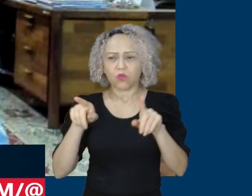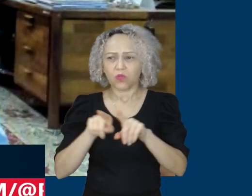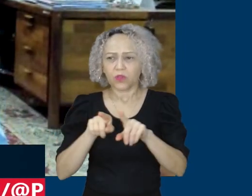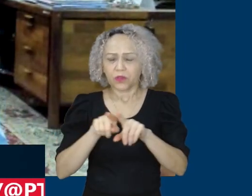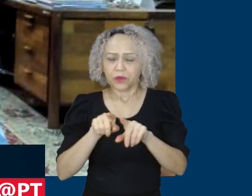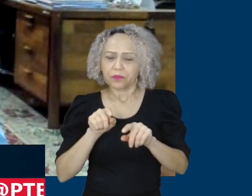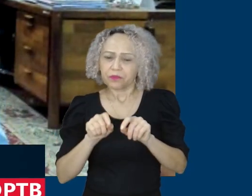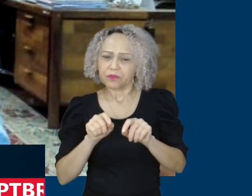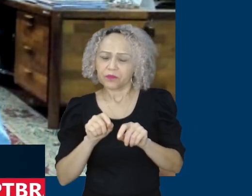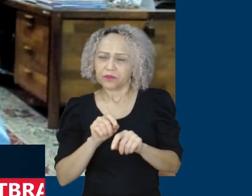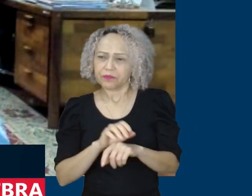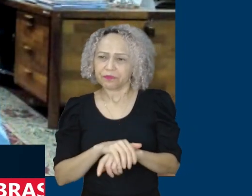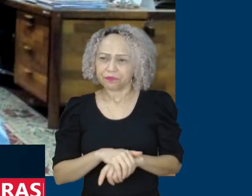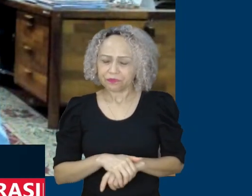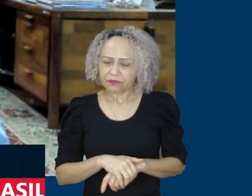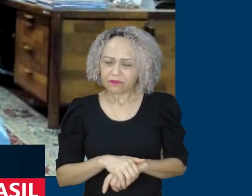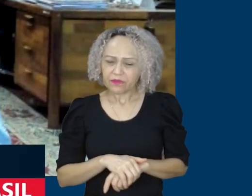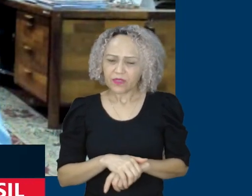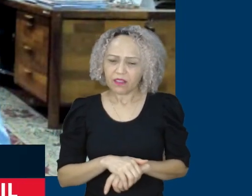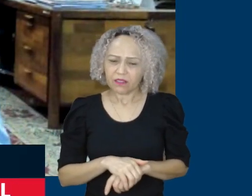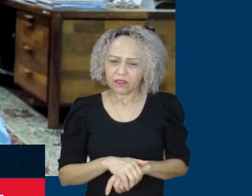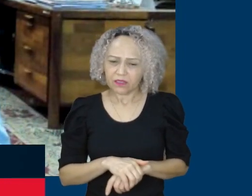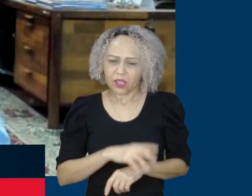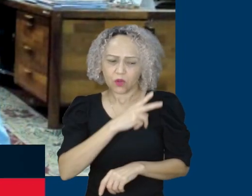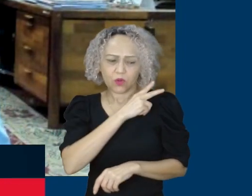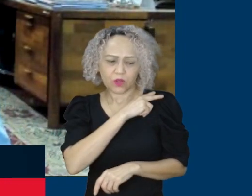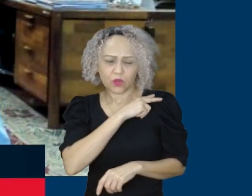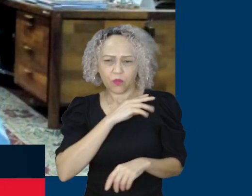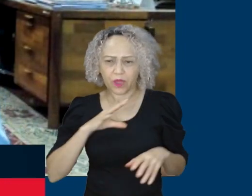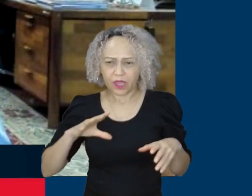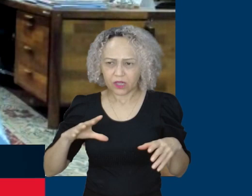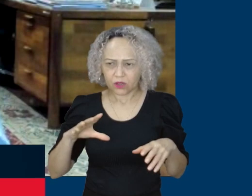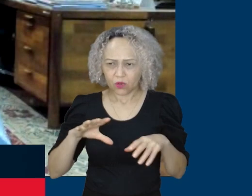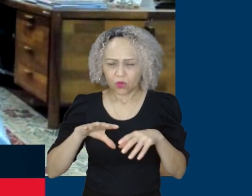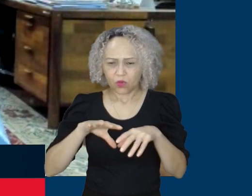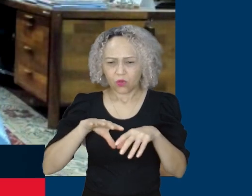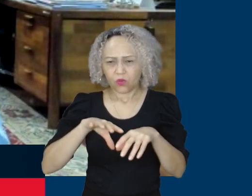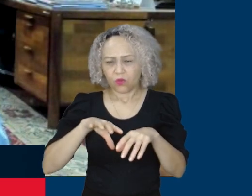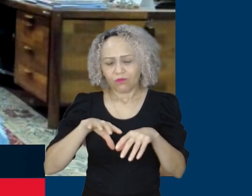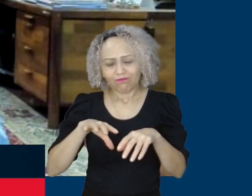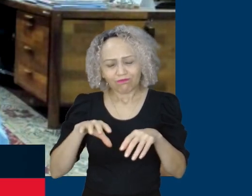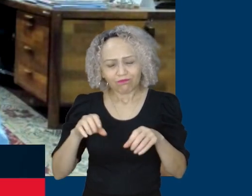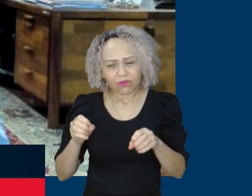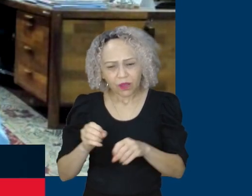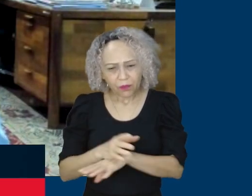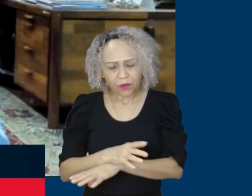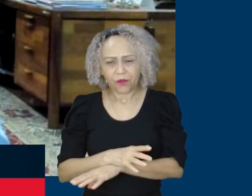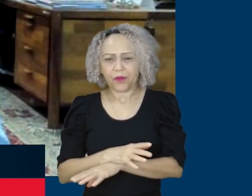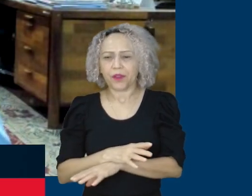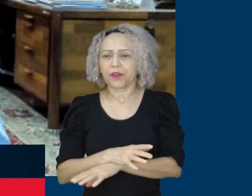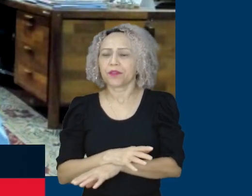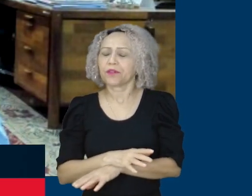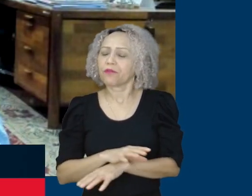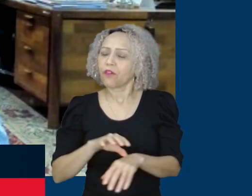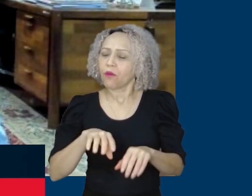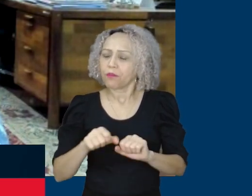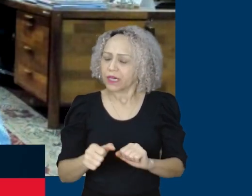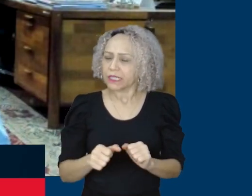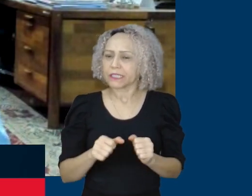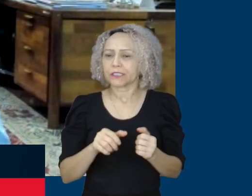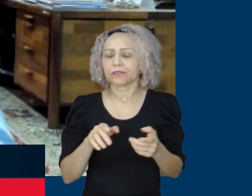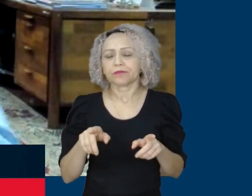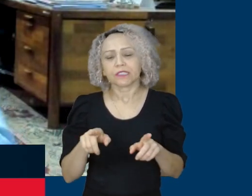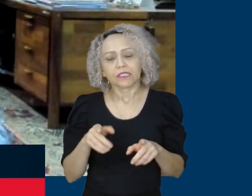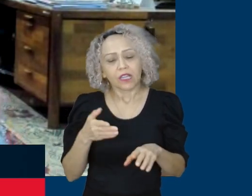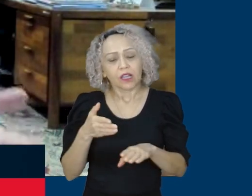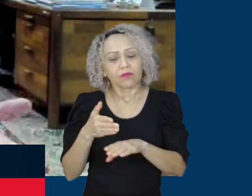mercados, a competências e, portanto, qualificando melhor o seu acesso